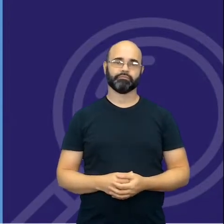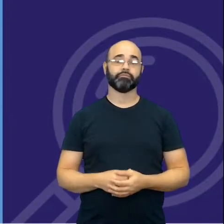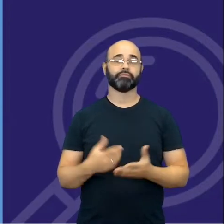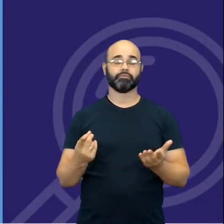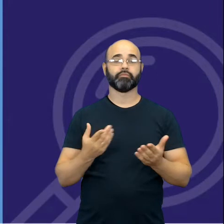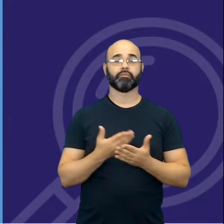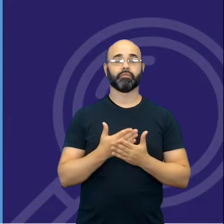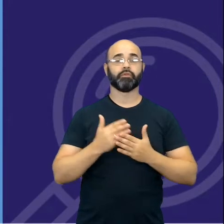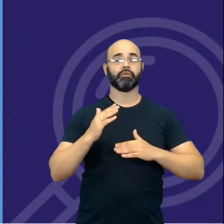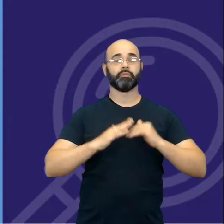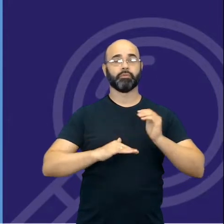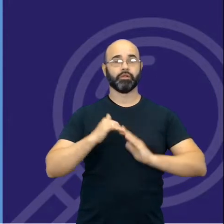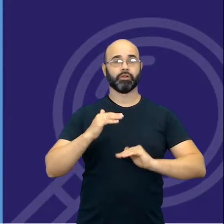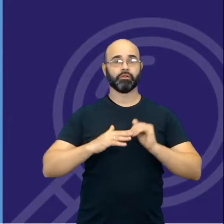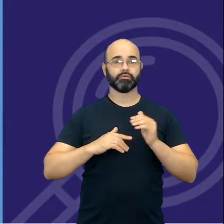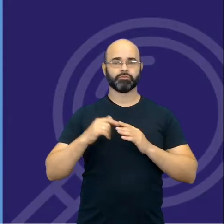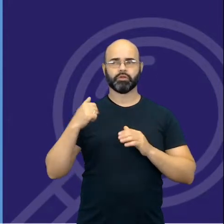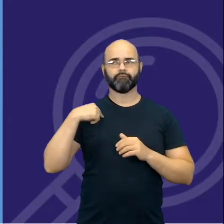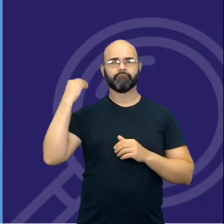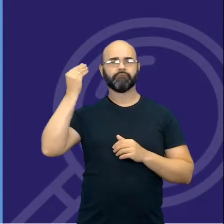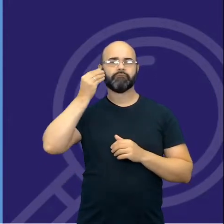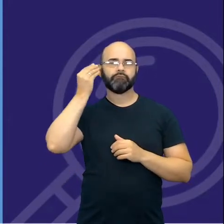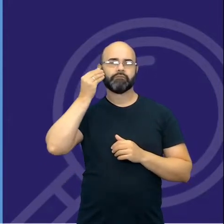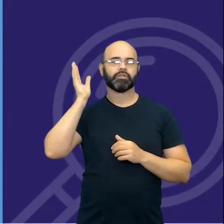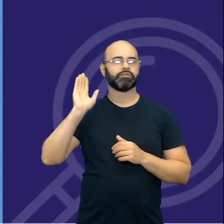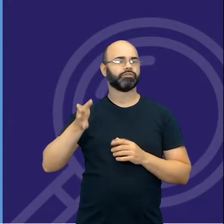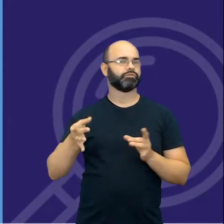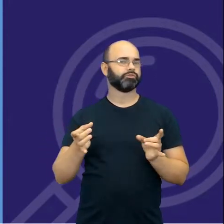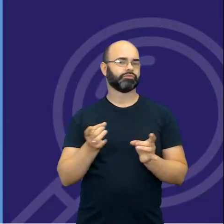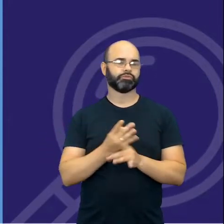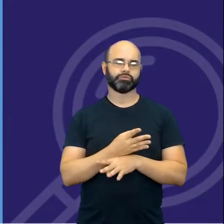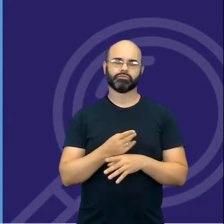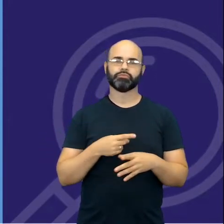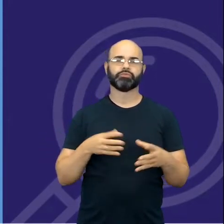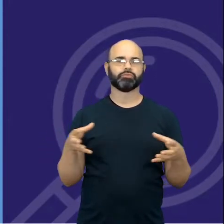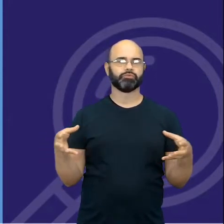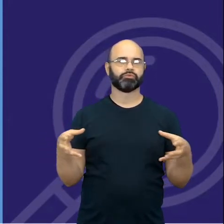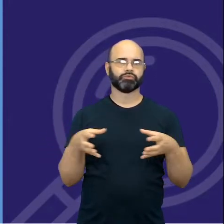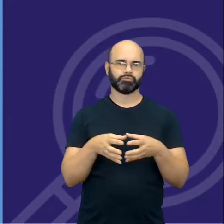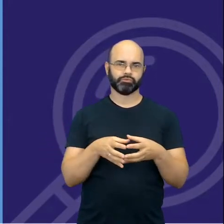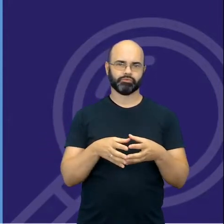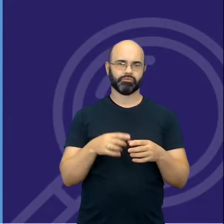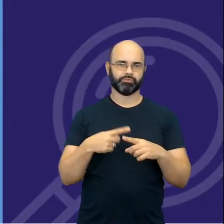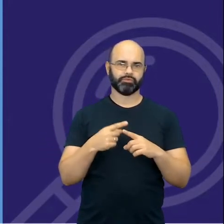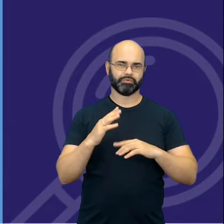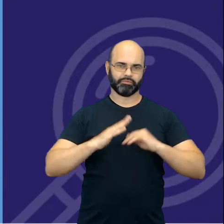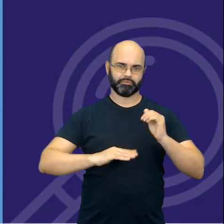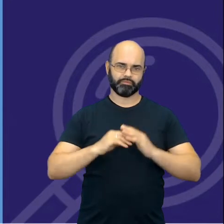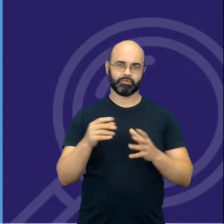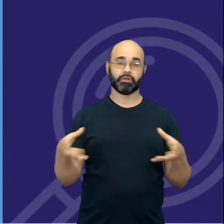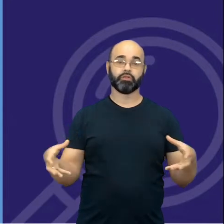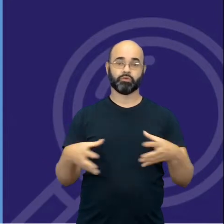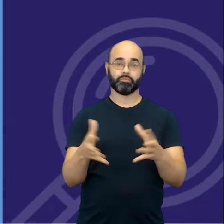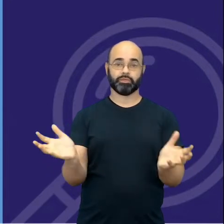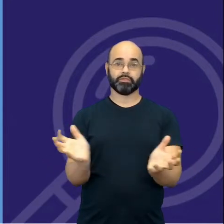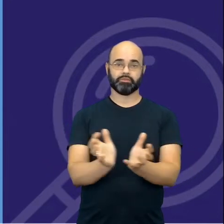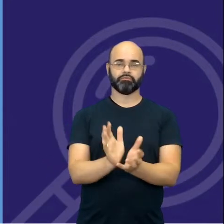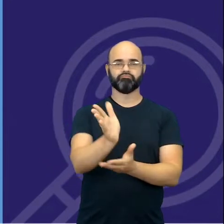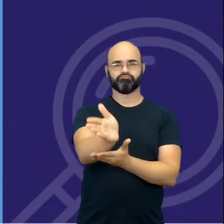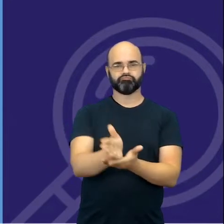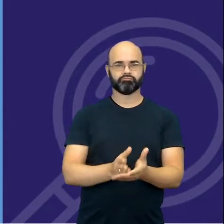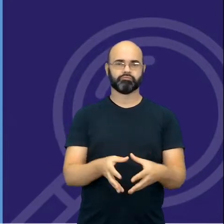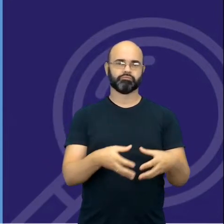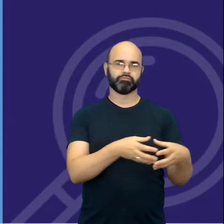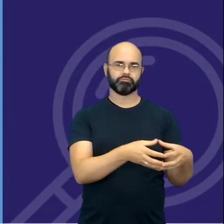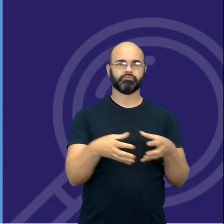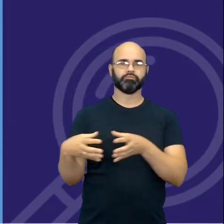prática, eu já desenvolvi esse experimento com eles, com metade da turma, porque na aula de prática, a gente divide a turma. E vou desenvolver